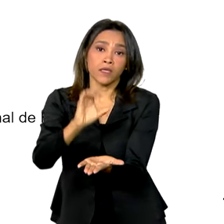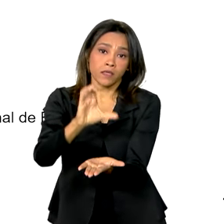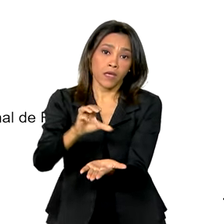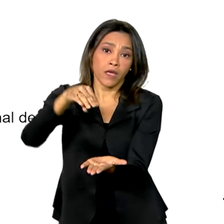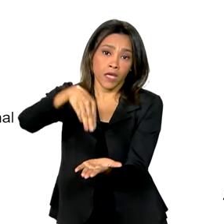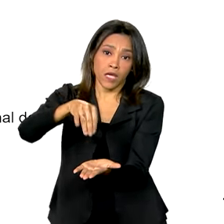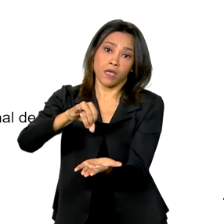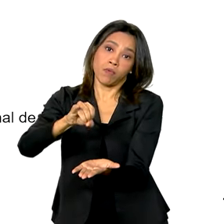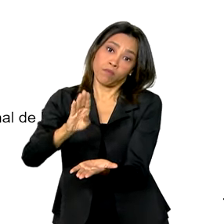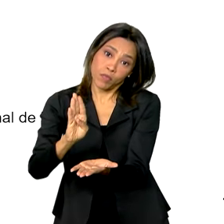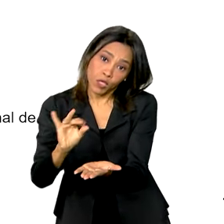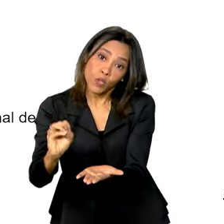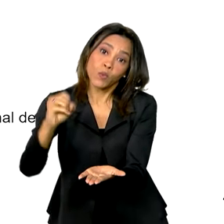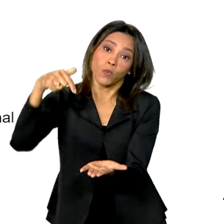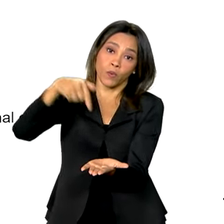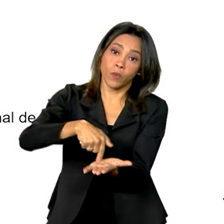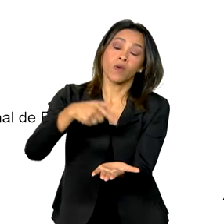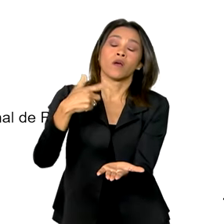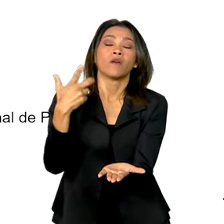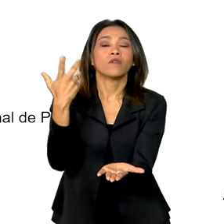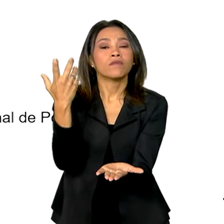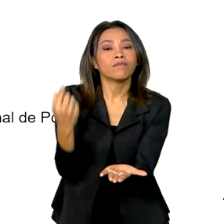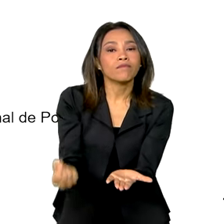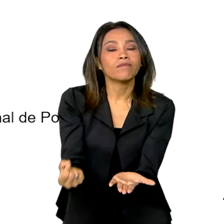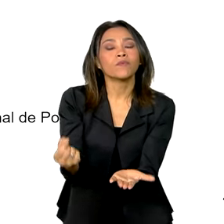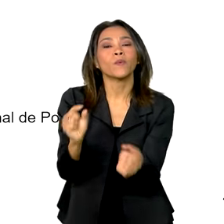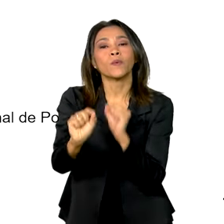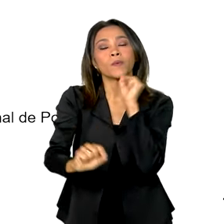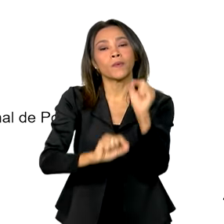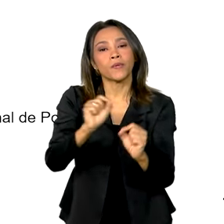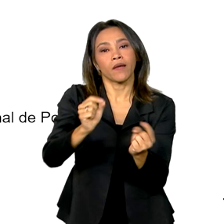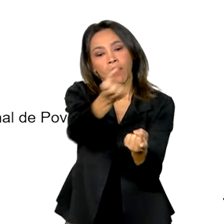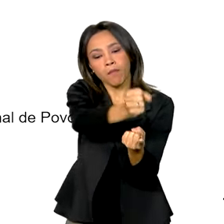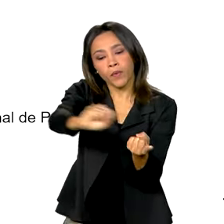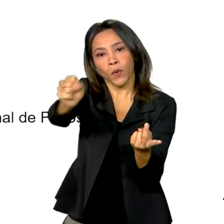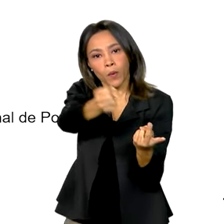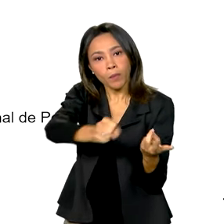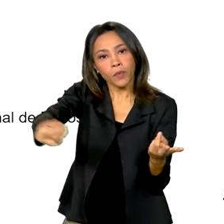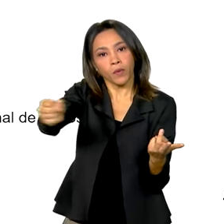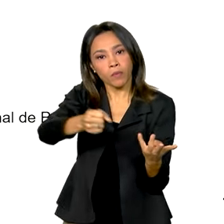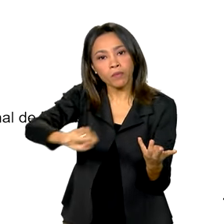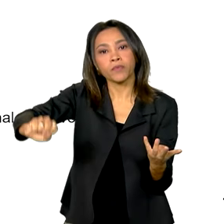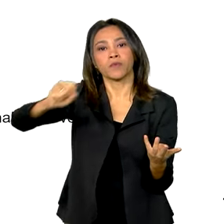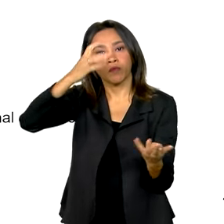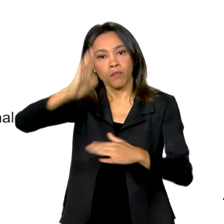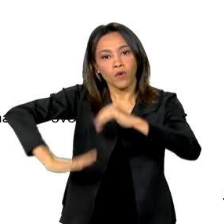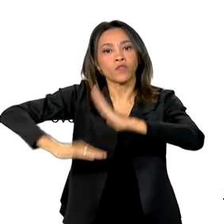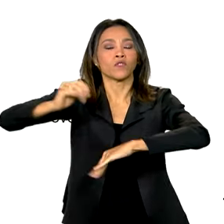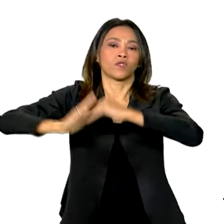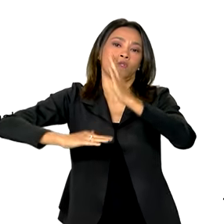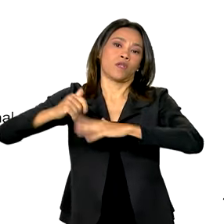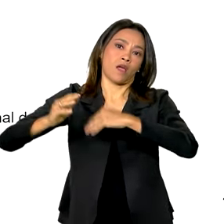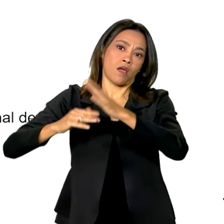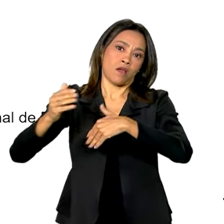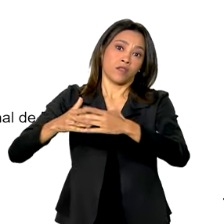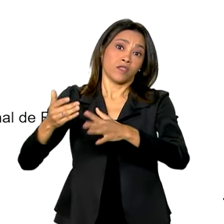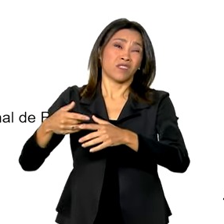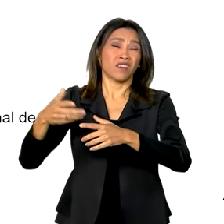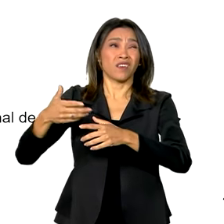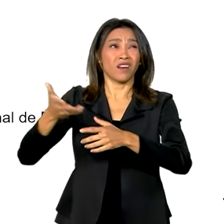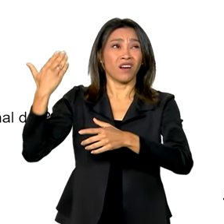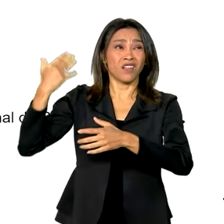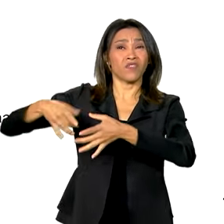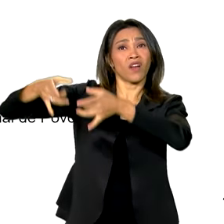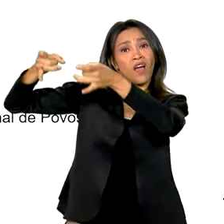ali fazendo a reposição dos servidores que, ao longo do tempo, foram saindo do